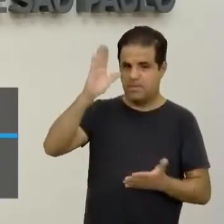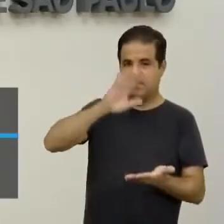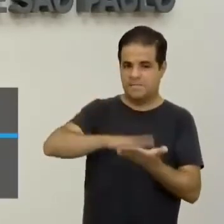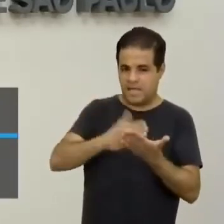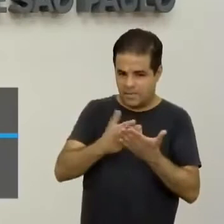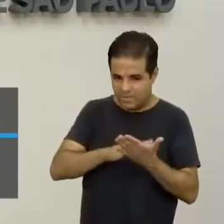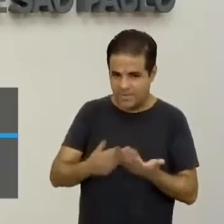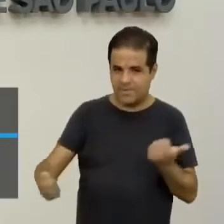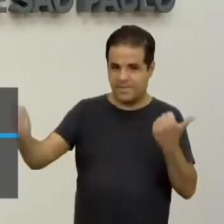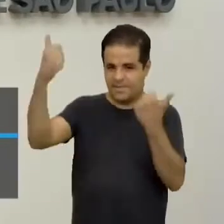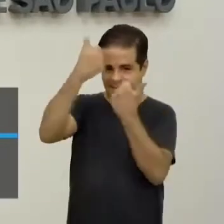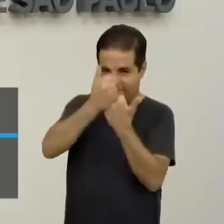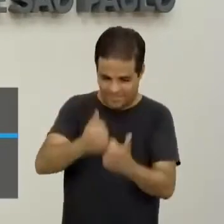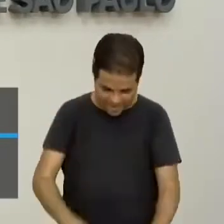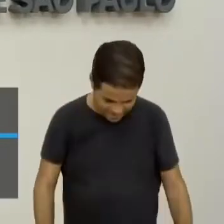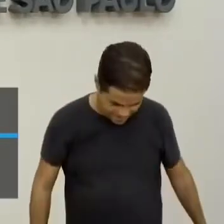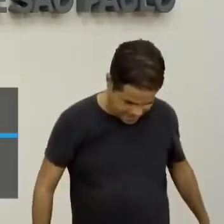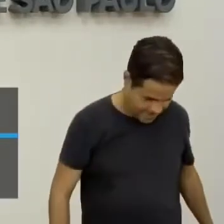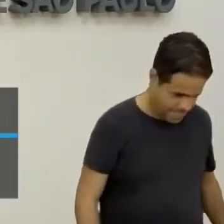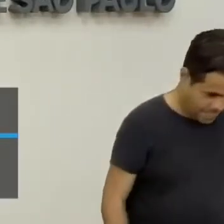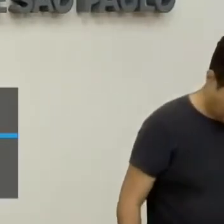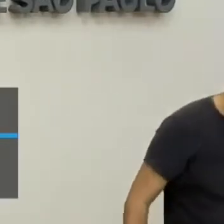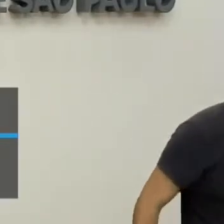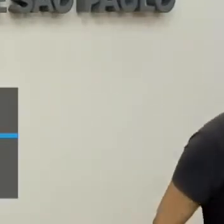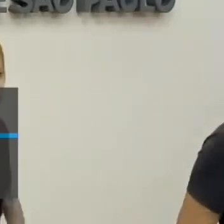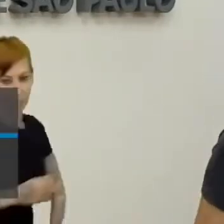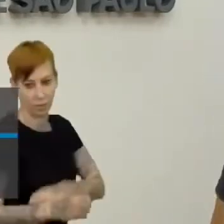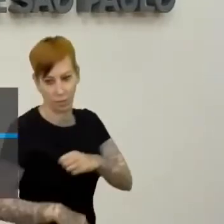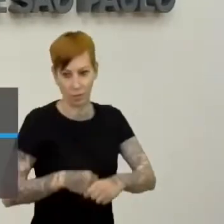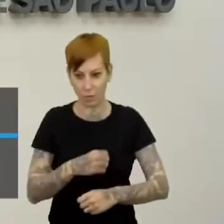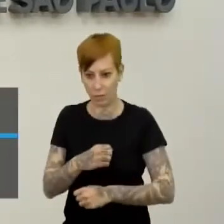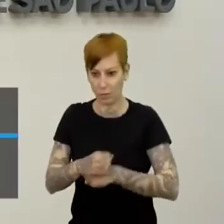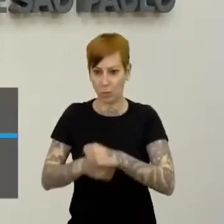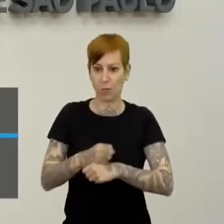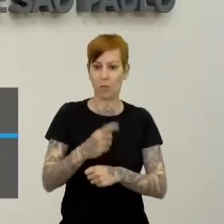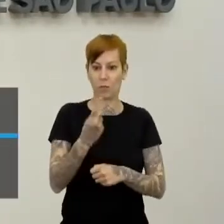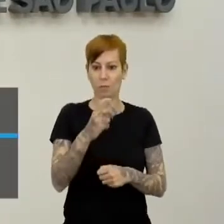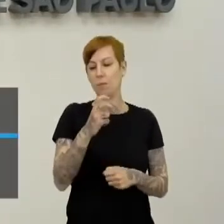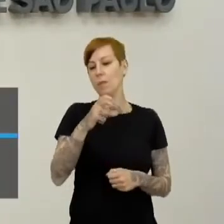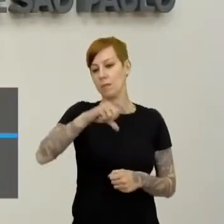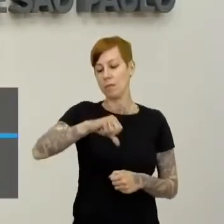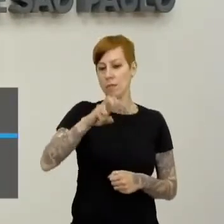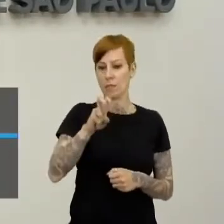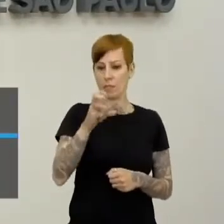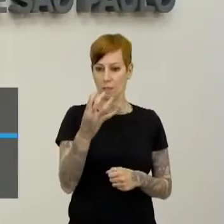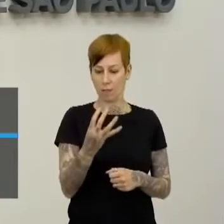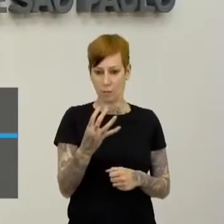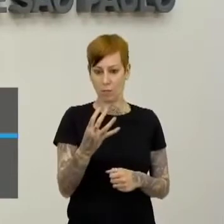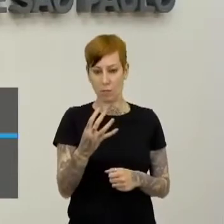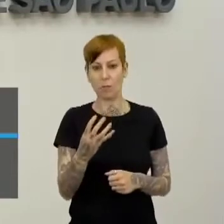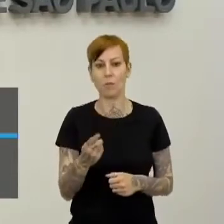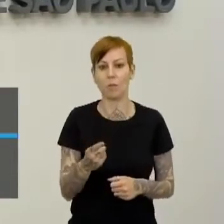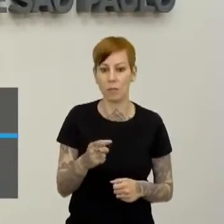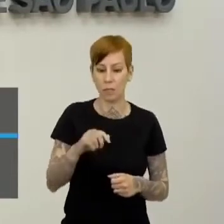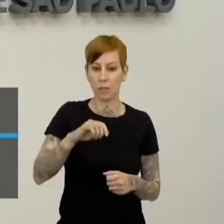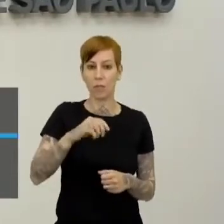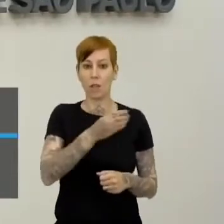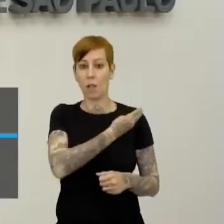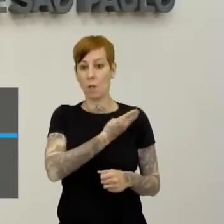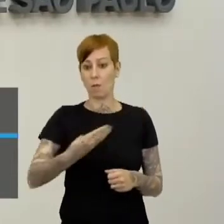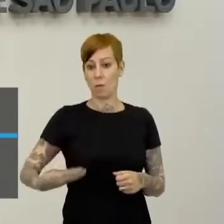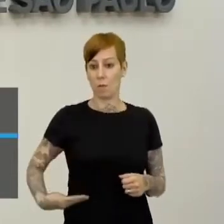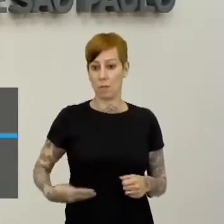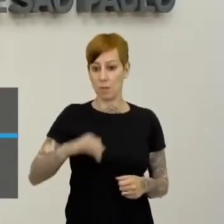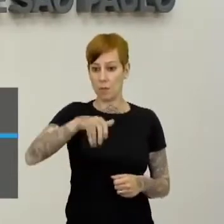Em 1964, no momento do golpe, o Jango, o João Goulart, ele promete aí umas